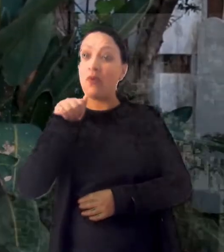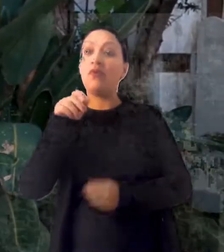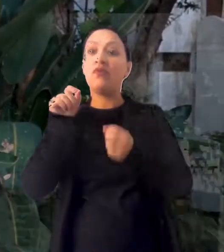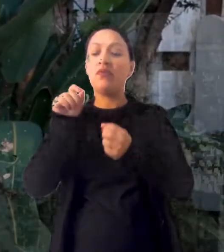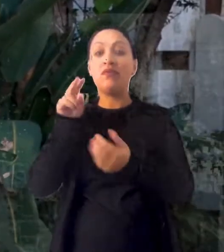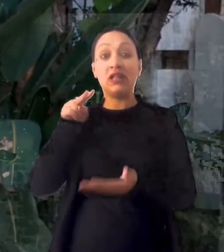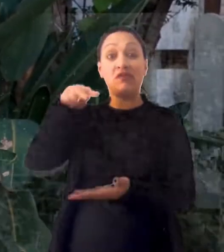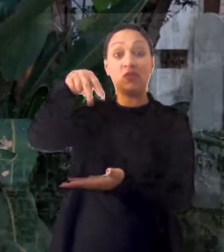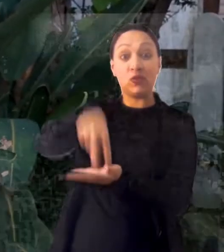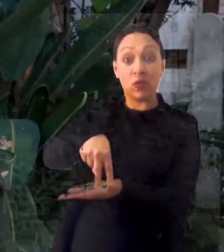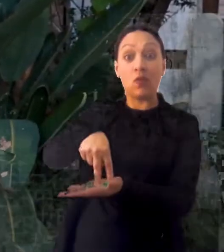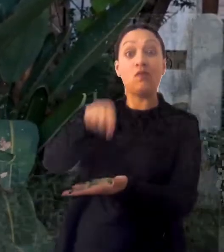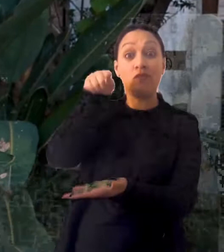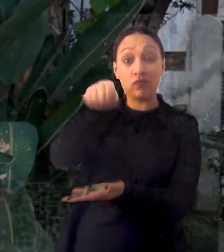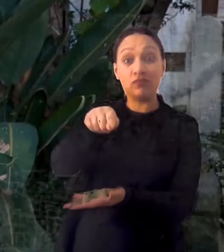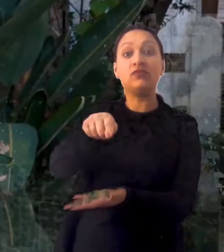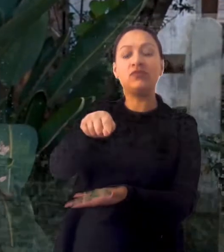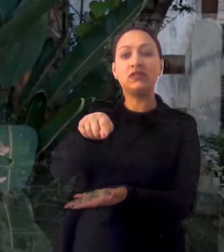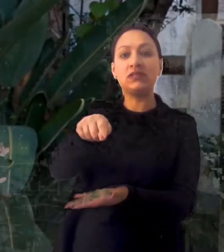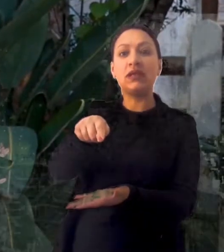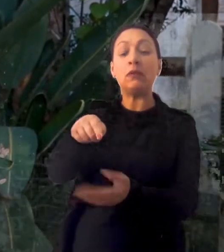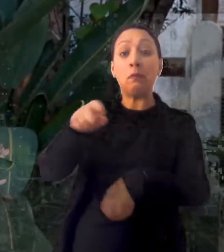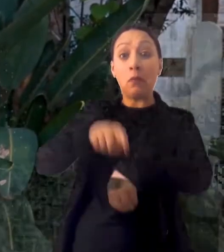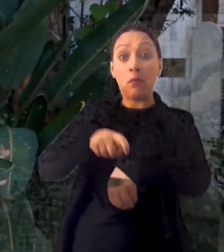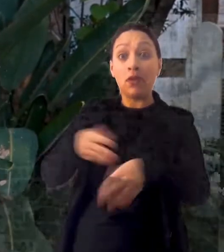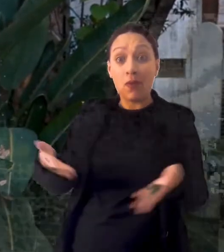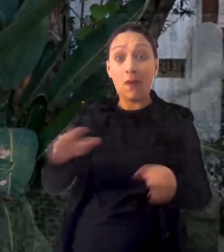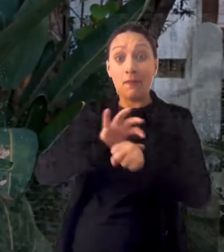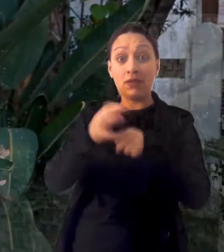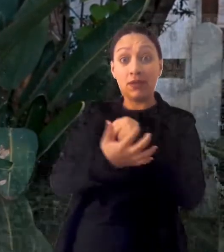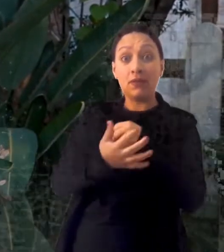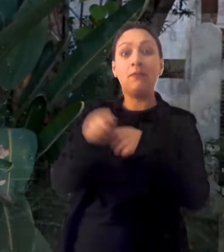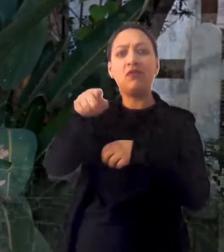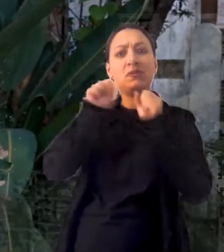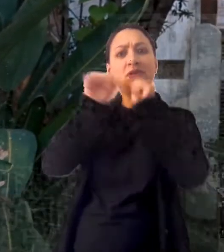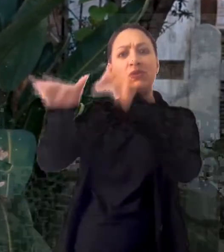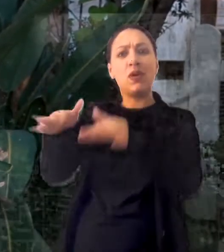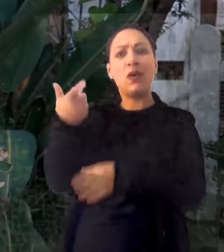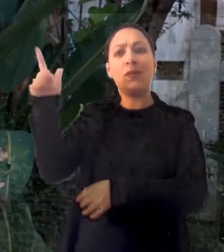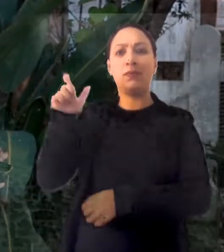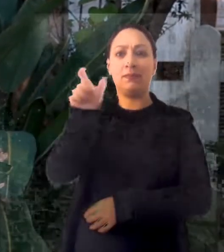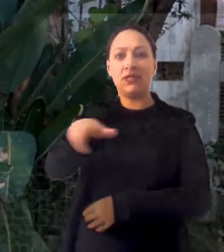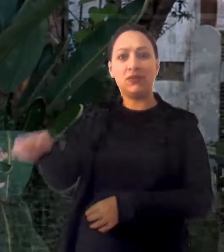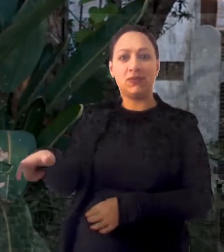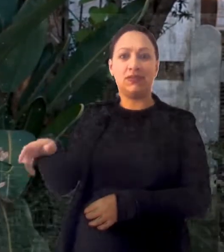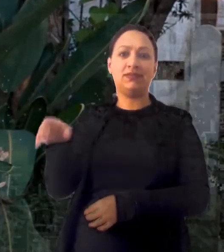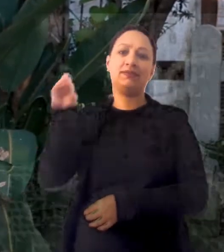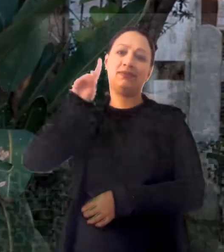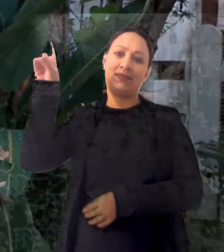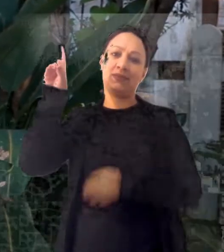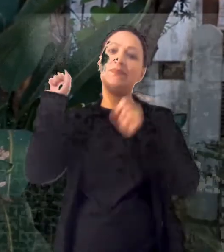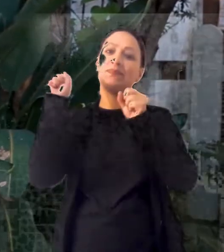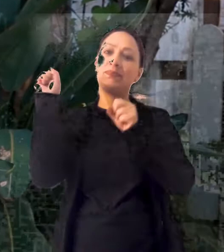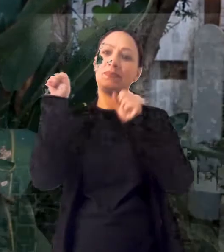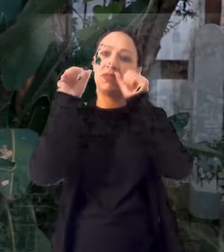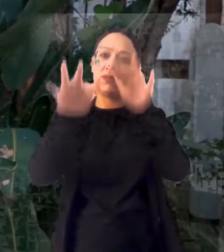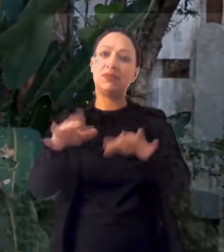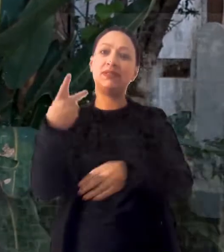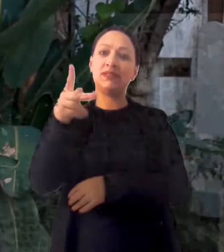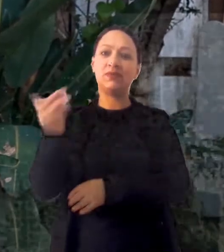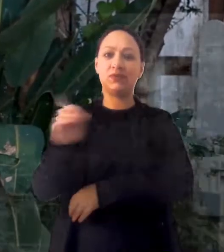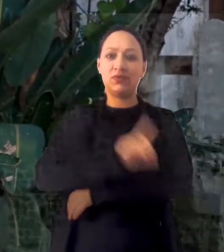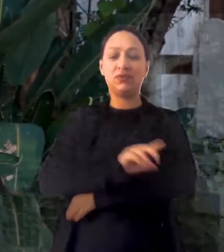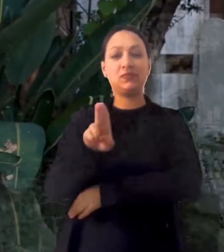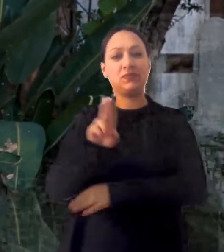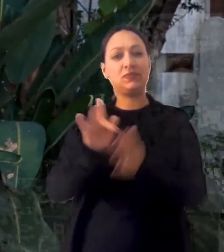para a qual o Senhor o criou. porque o Deus tem nos chamado, tem nos levantado para libertar muitas pessoas, mesmo em meio à pandemia. Mas Deus quer te usar